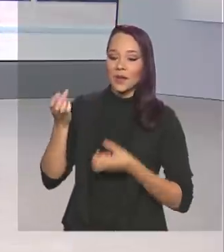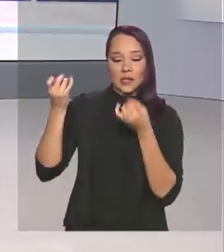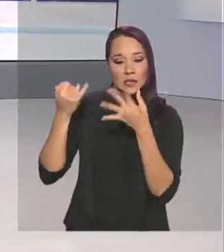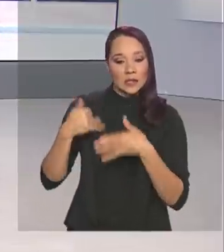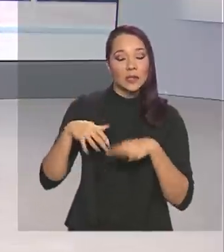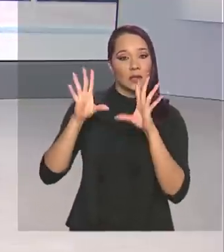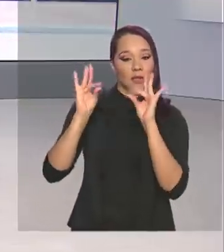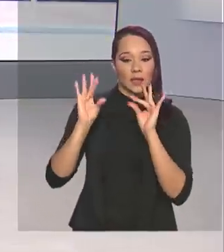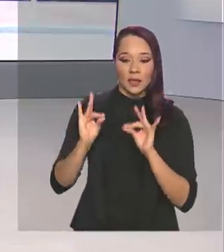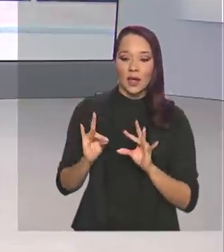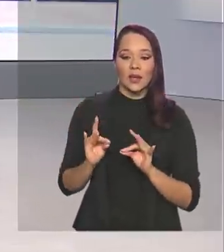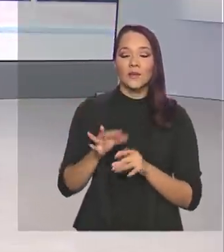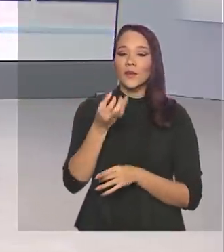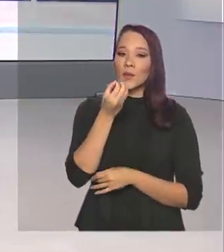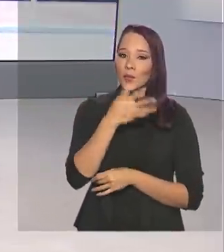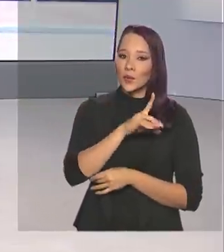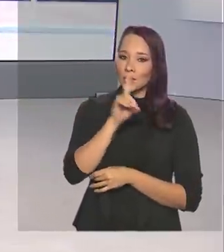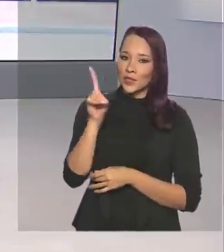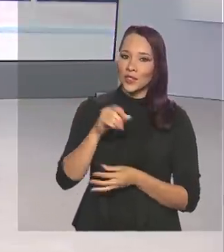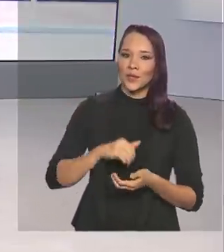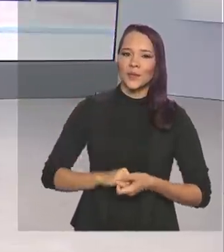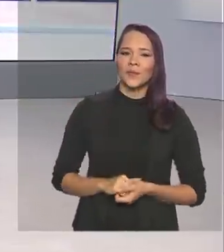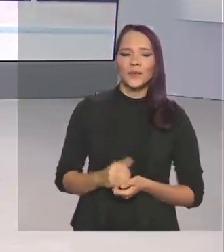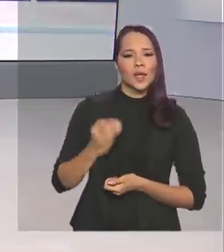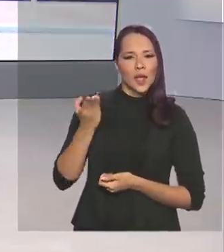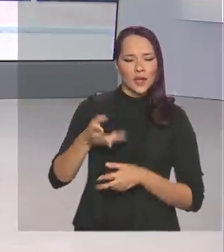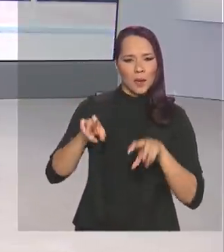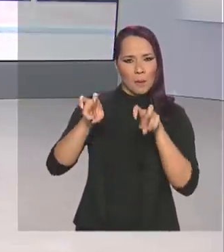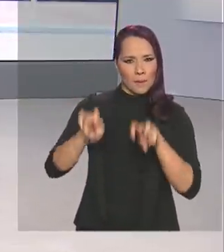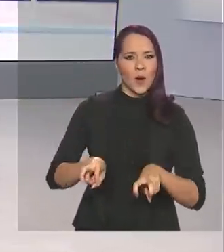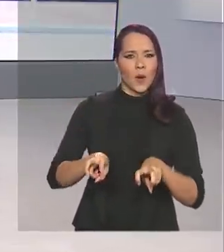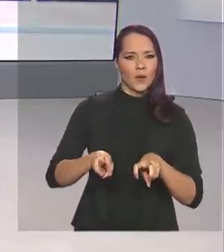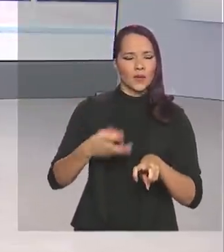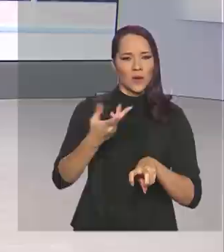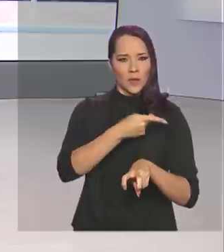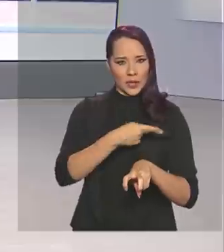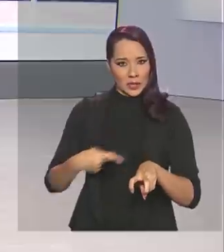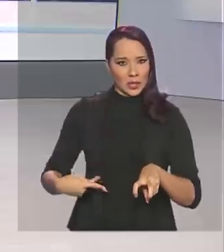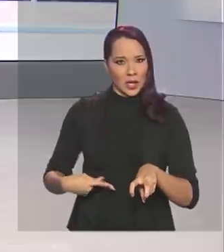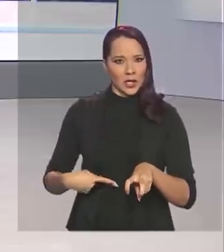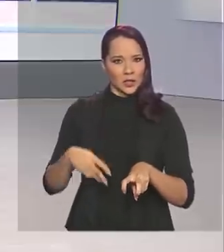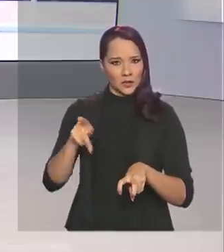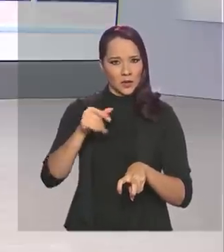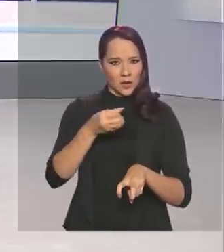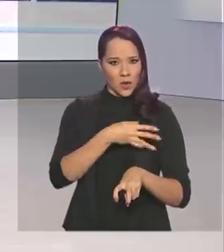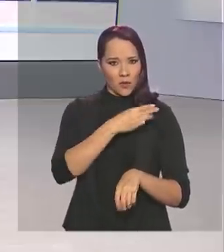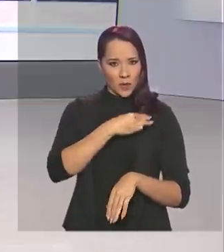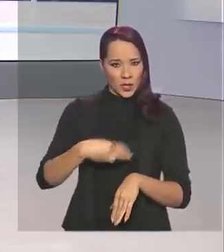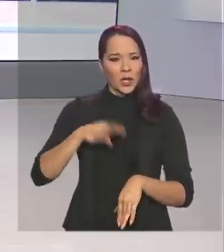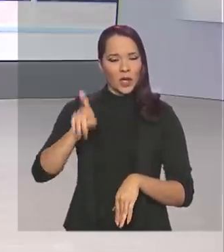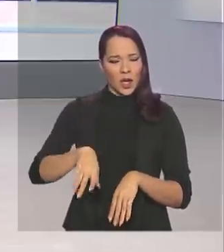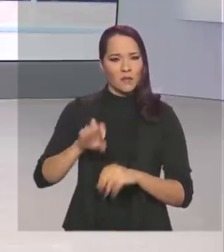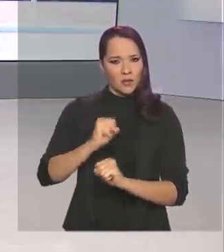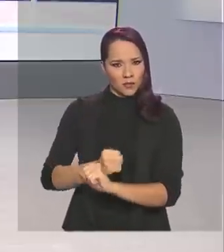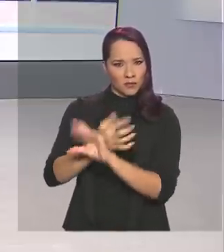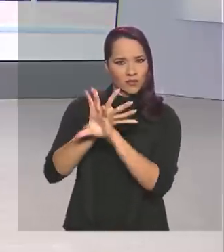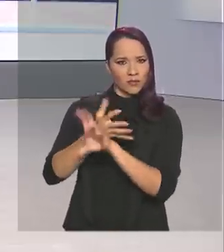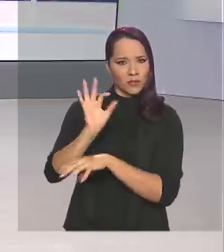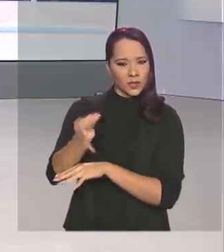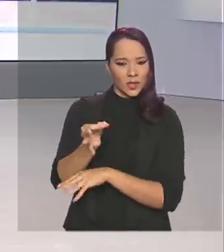lá as informações para a gente. Glauco, bom dia. Essa posse que o presidente Jair Bolsonaro vai dar ao novo ministro será por videoconferência, né?